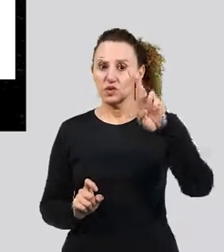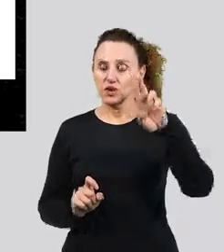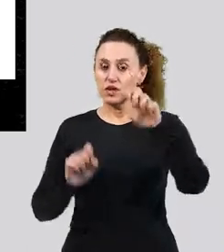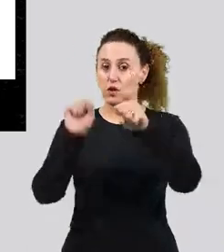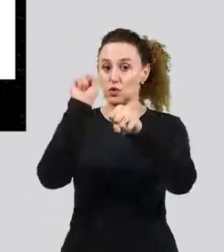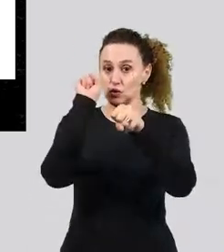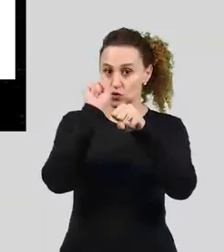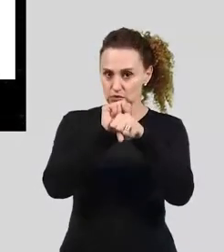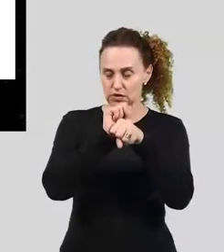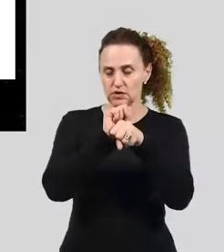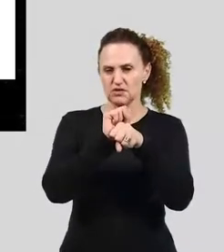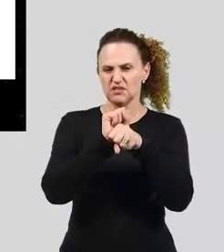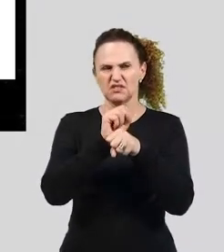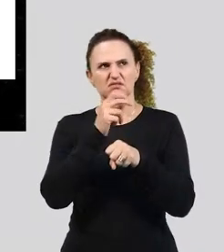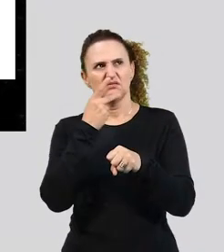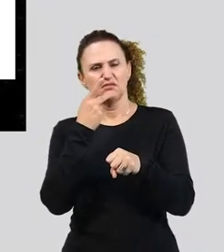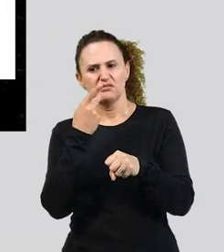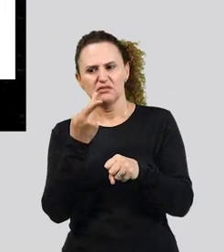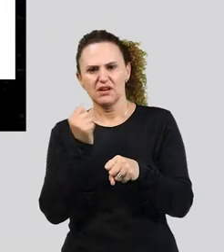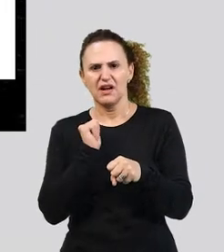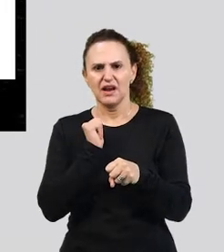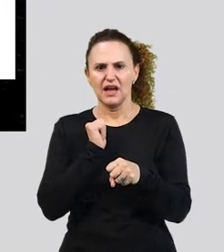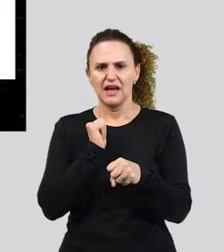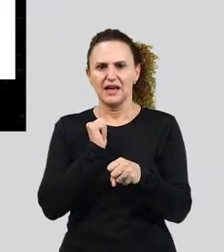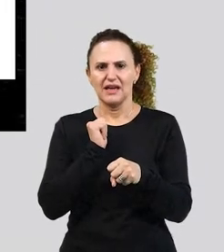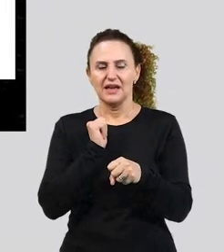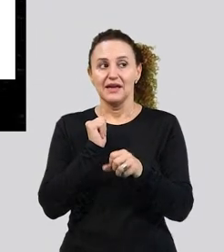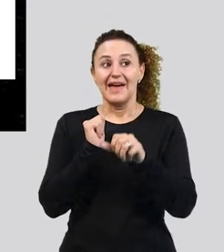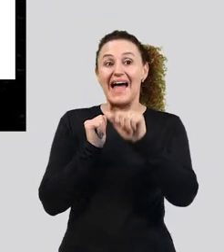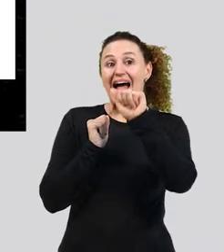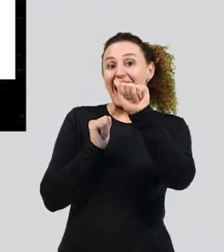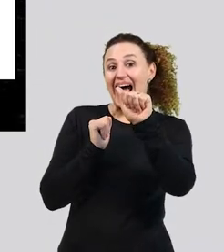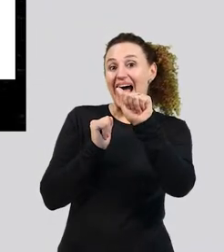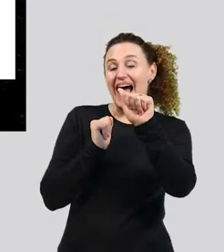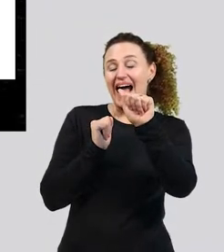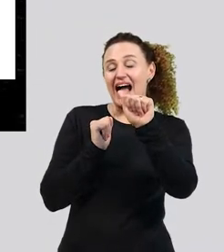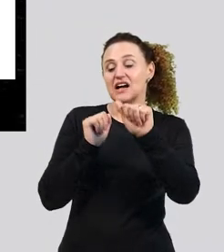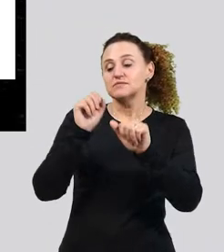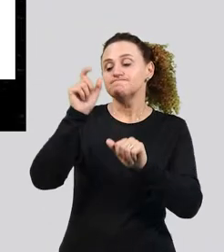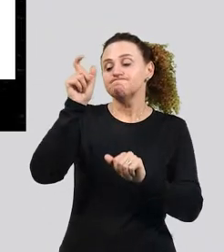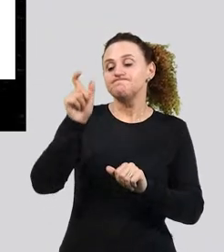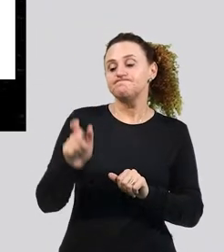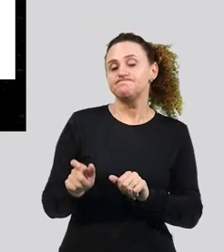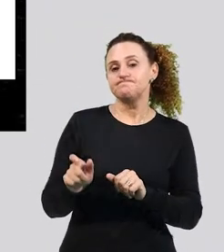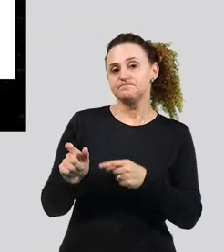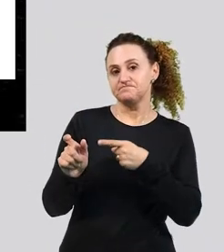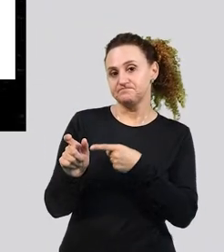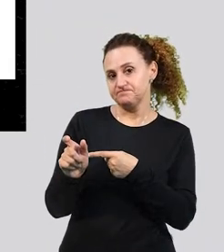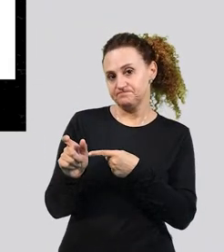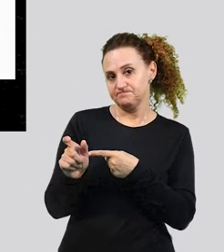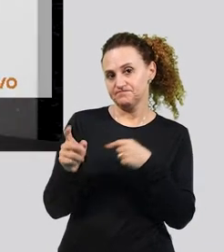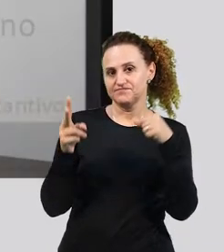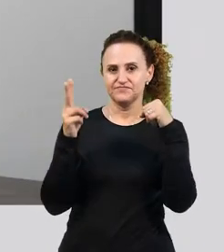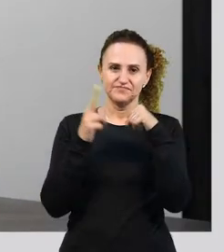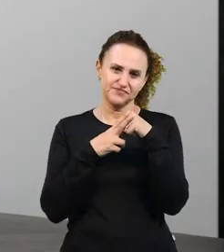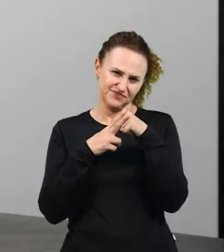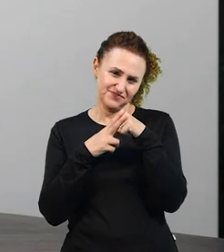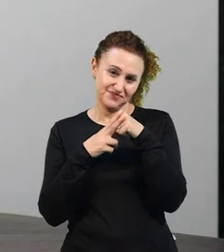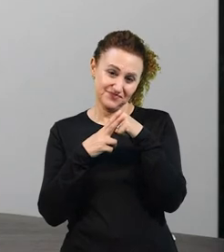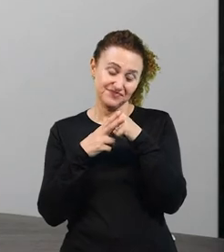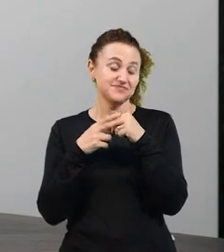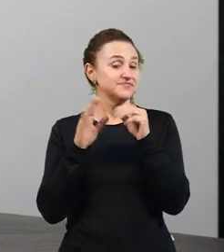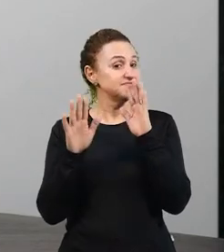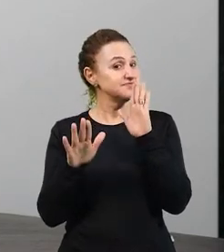substantivo. Quando fala a ser humano, esse outro ser é verbo.